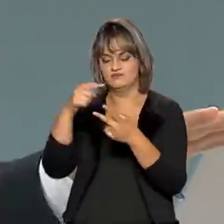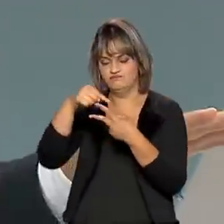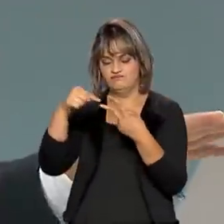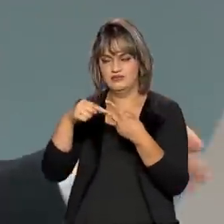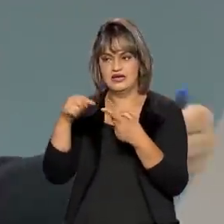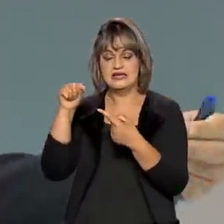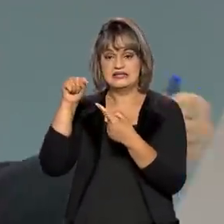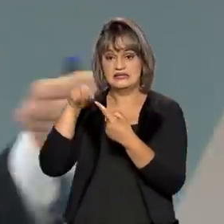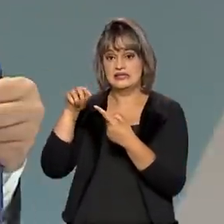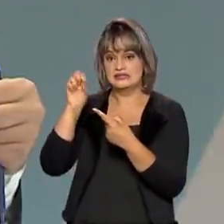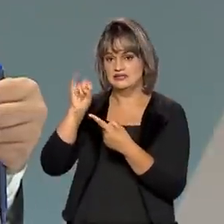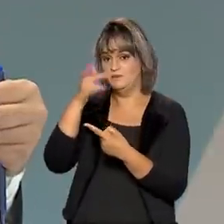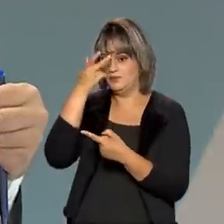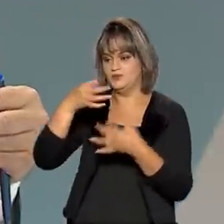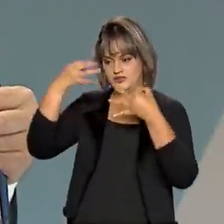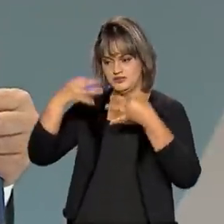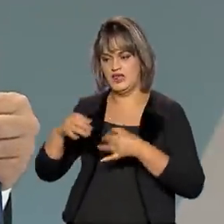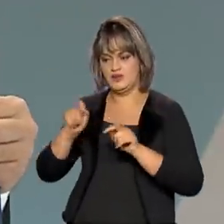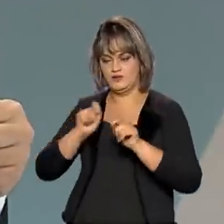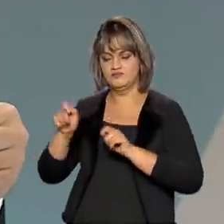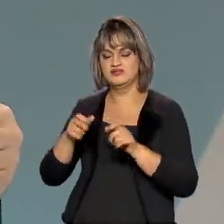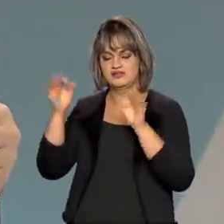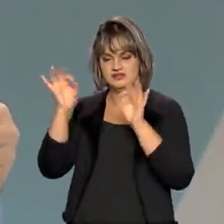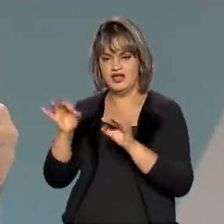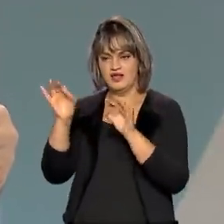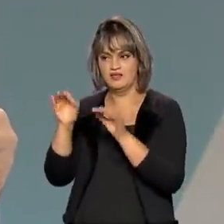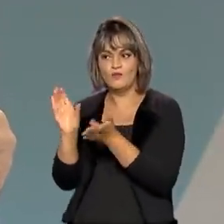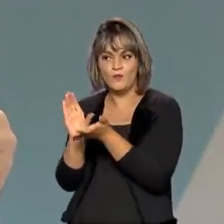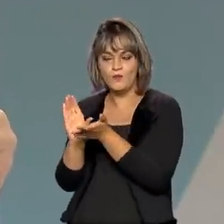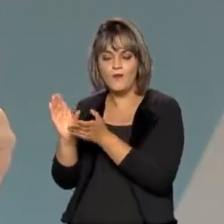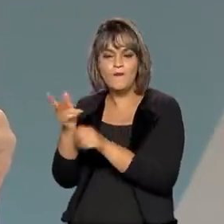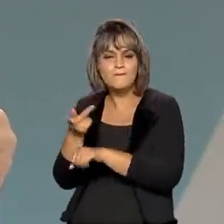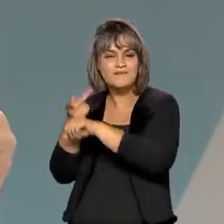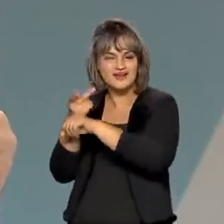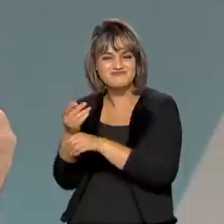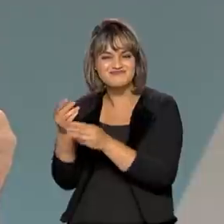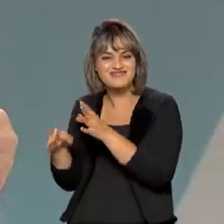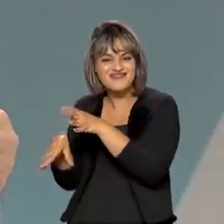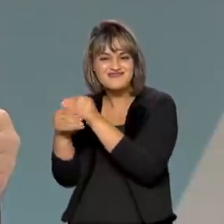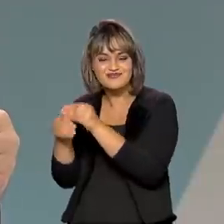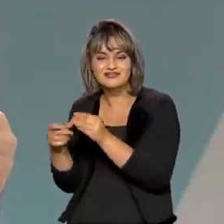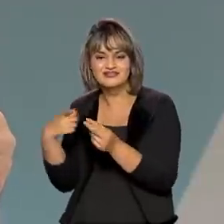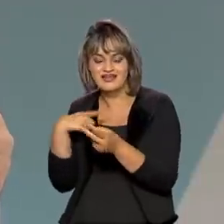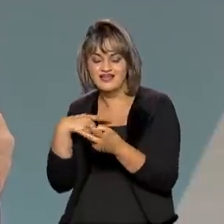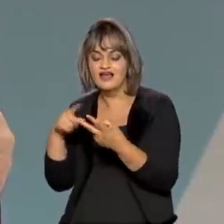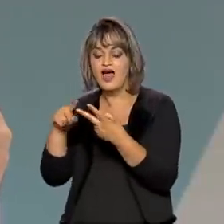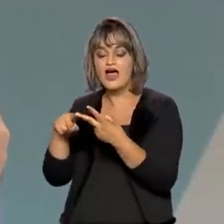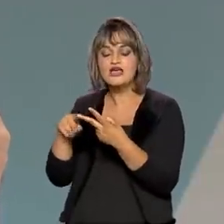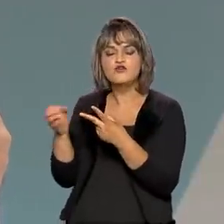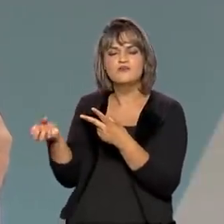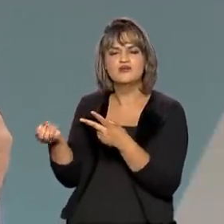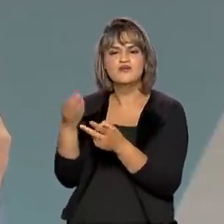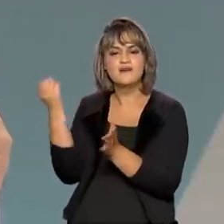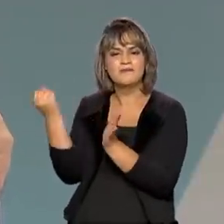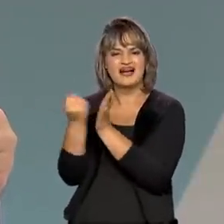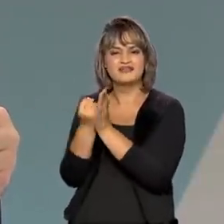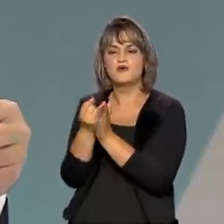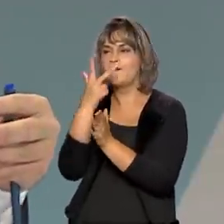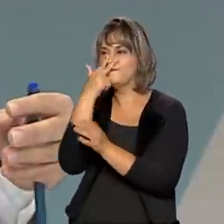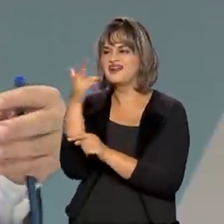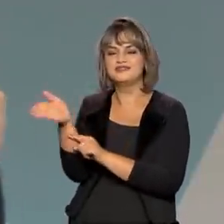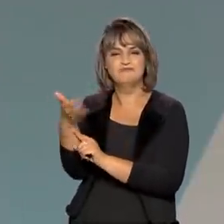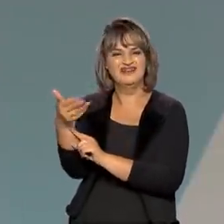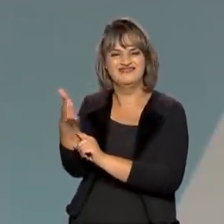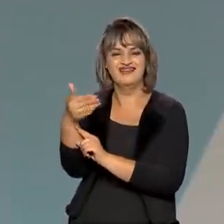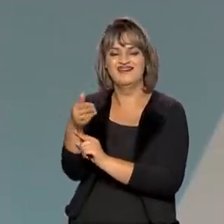bonificação, no caso, de economia de energia e um valor excedente, uma nova bandeira que foi criada